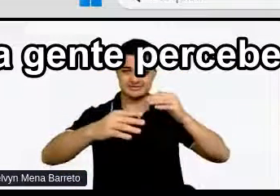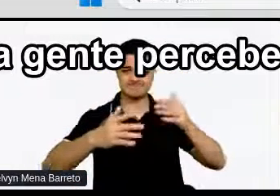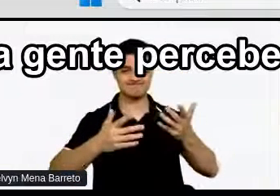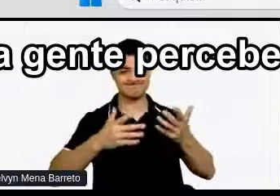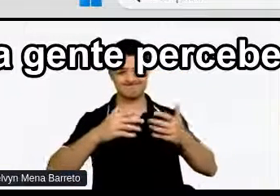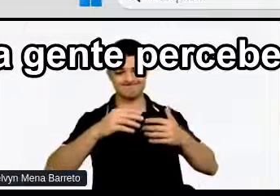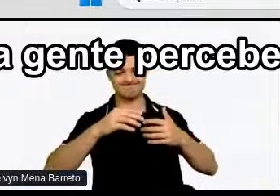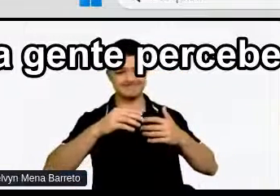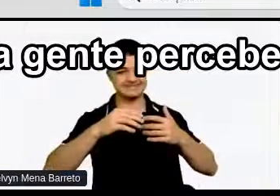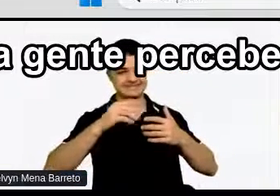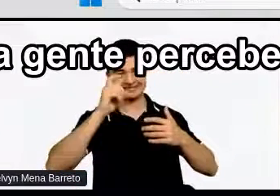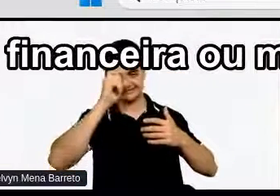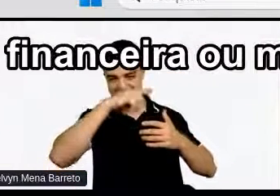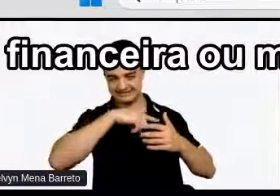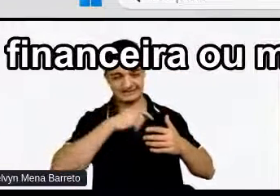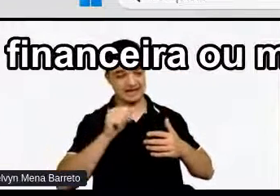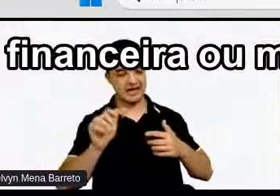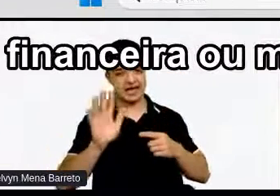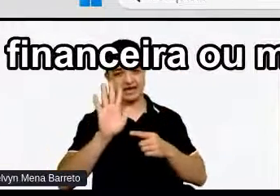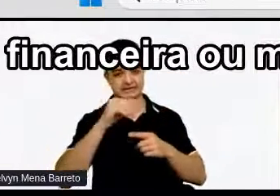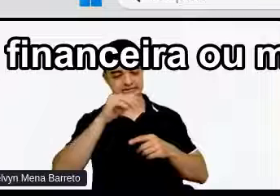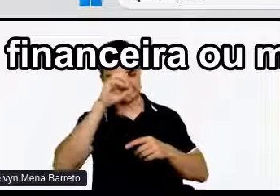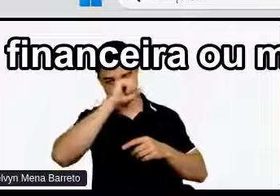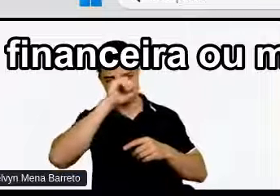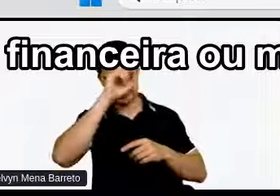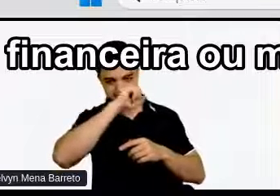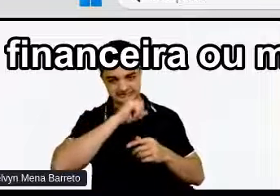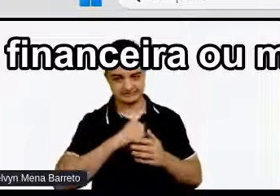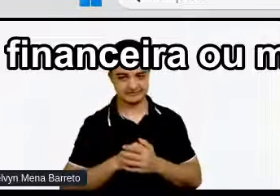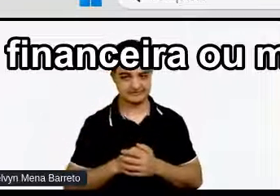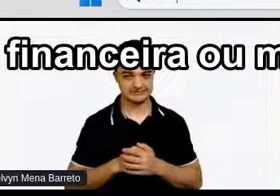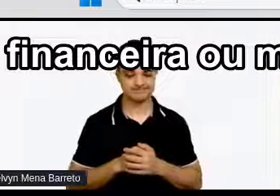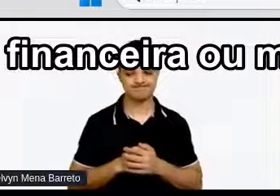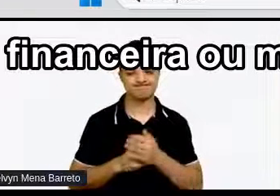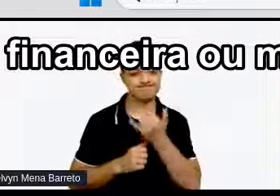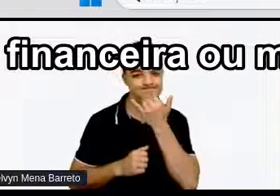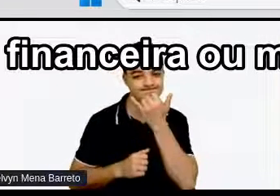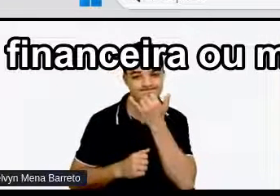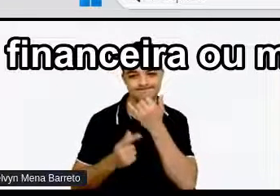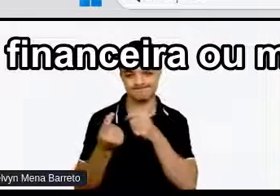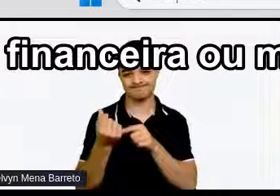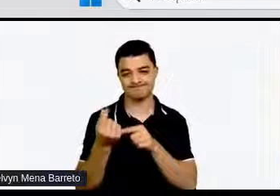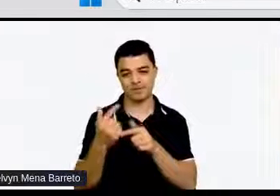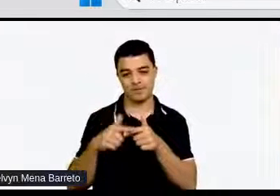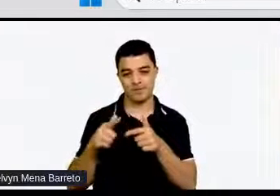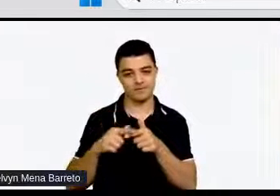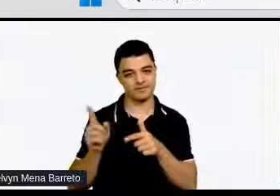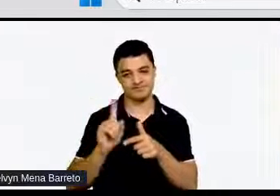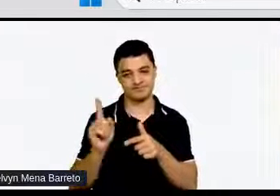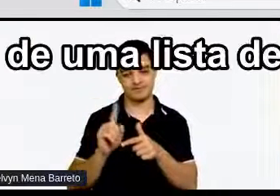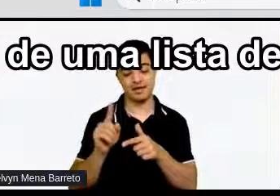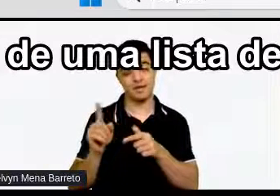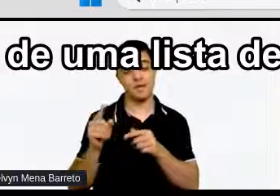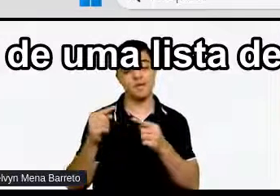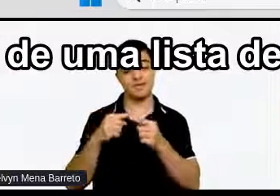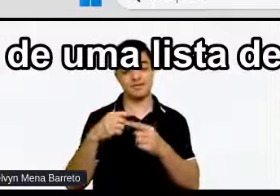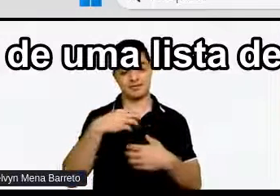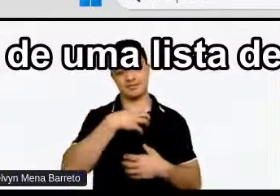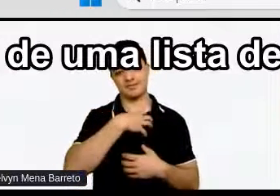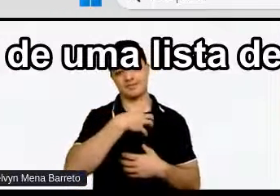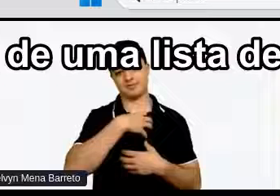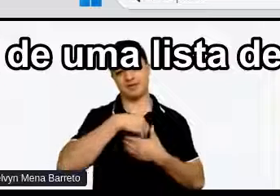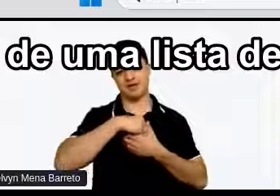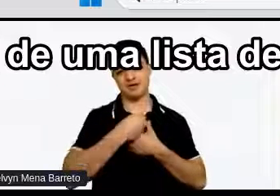percebe Que a principal barreira Ela não é financeira Monetária Ela é atitudinal Então a